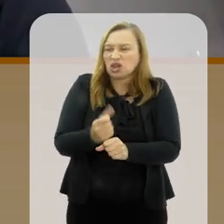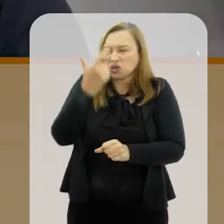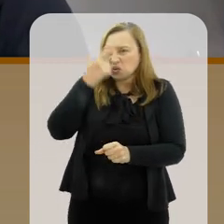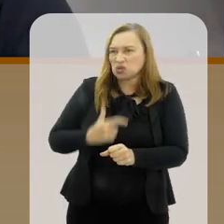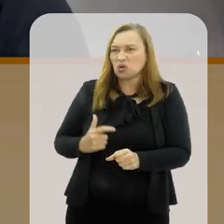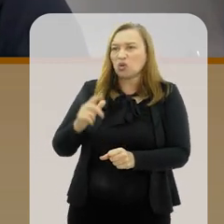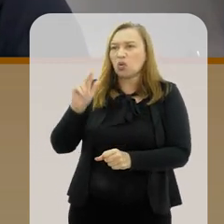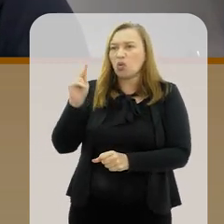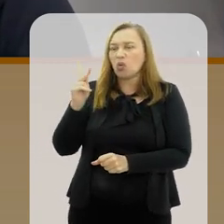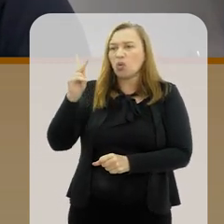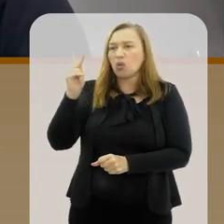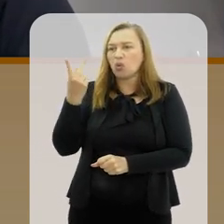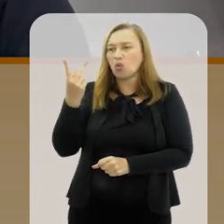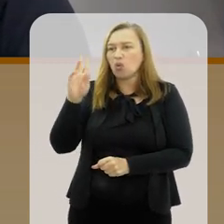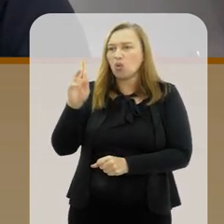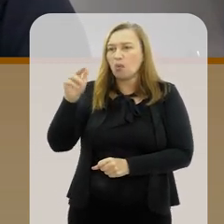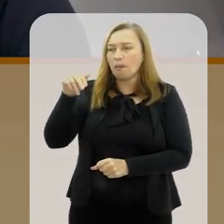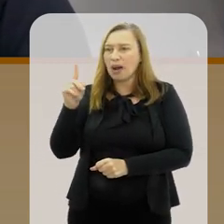que é de... Exato.